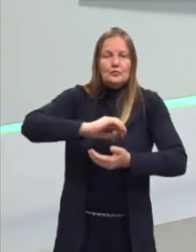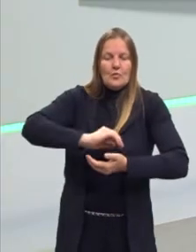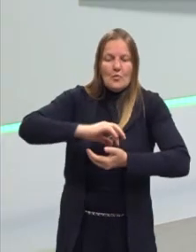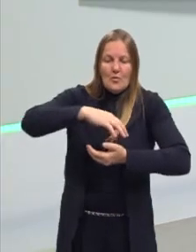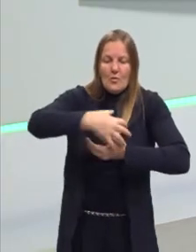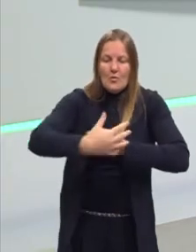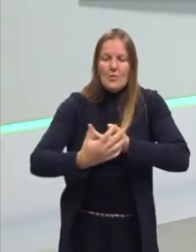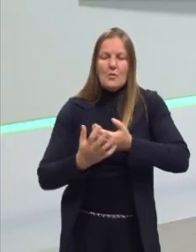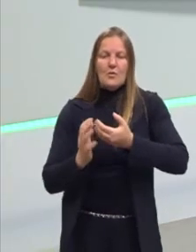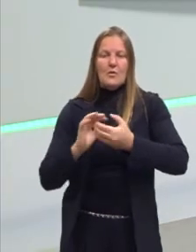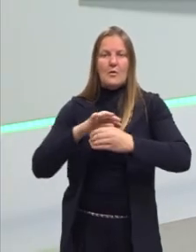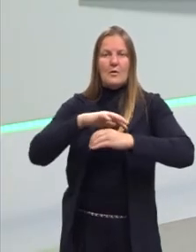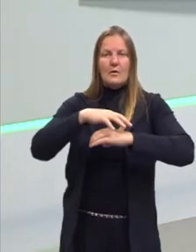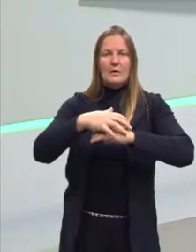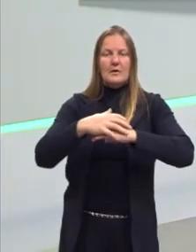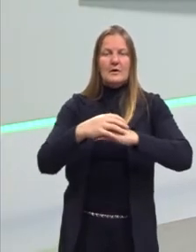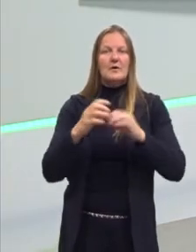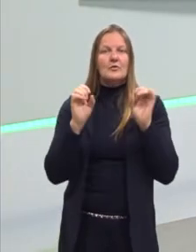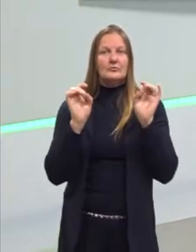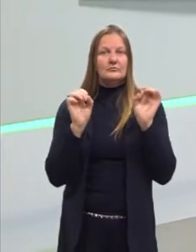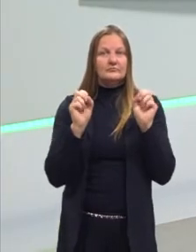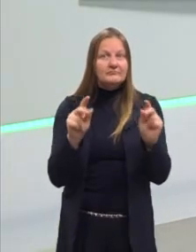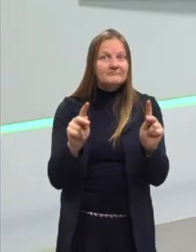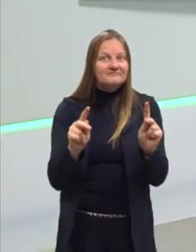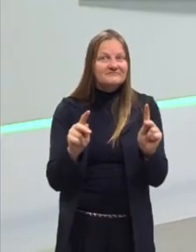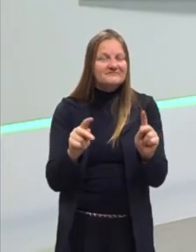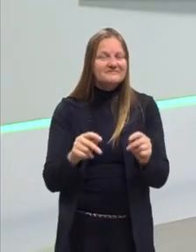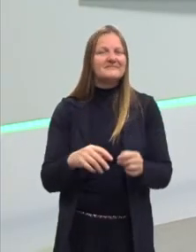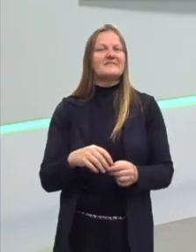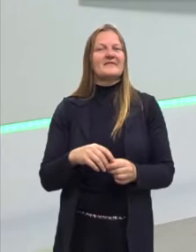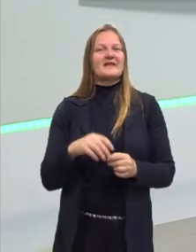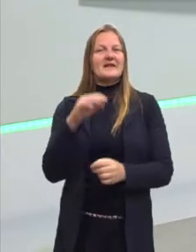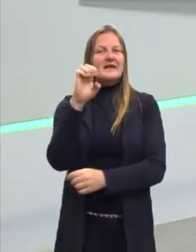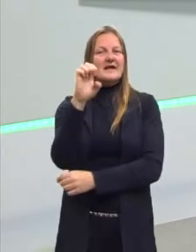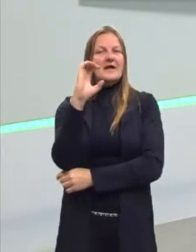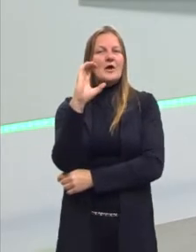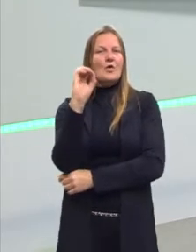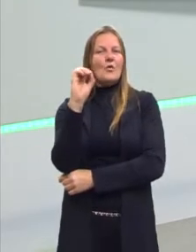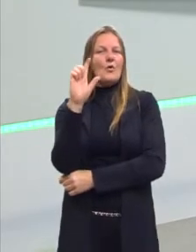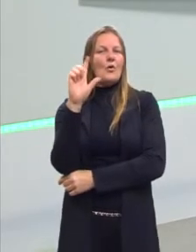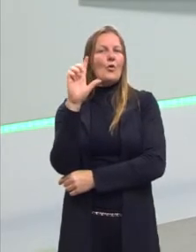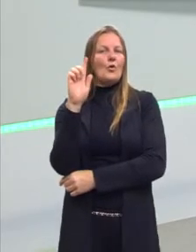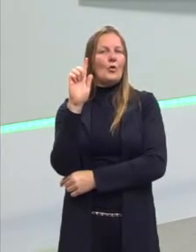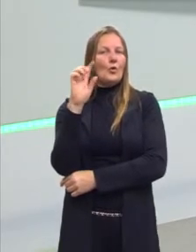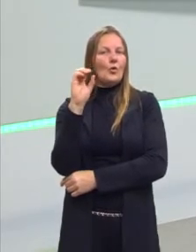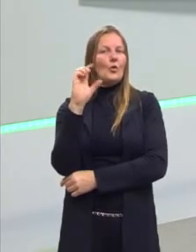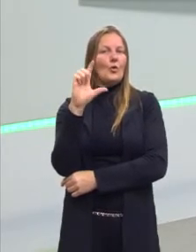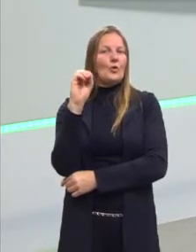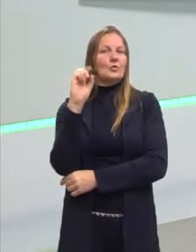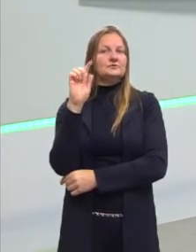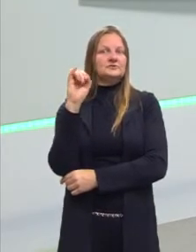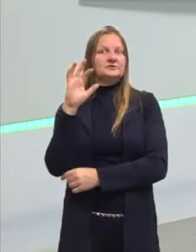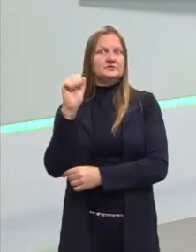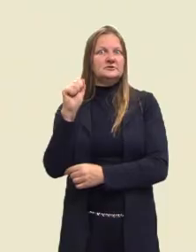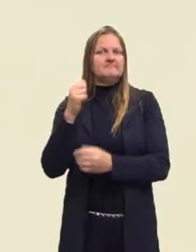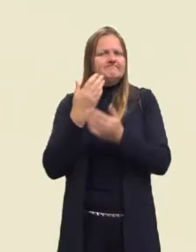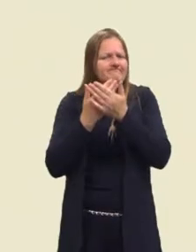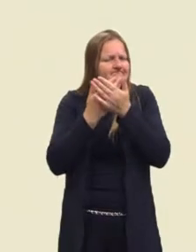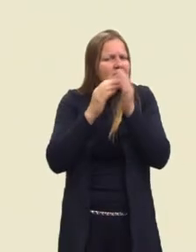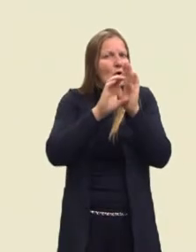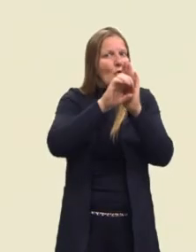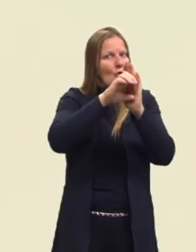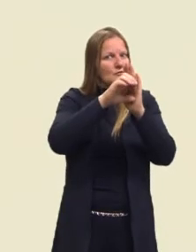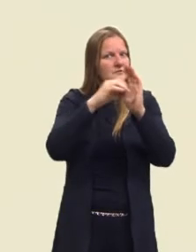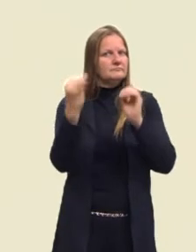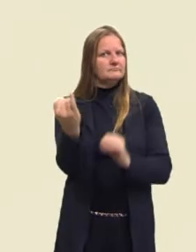Até aqui, quê, gente? Se situaram na ecologia? Então, é bem importante vocês saberem esses conceitos, tá?